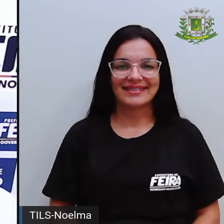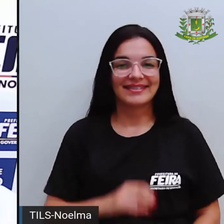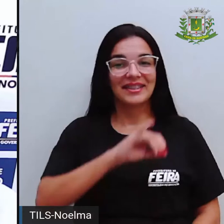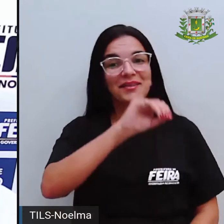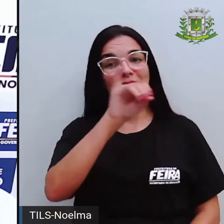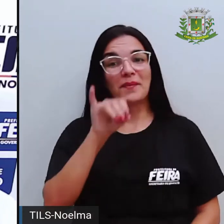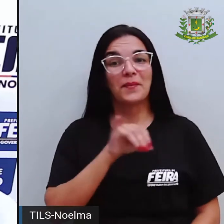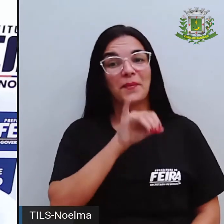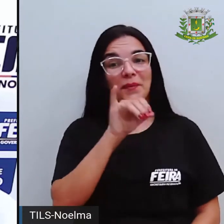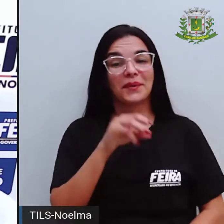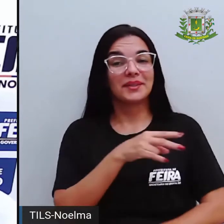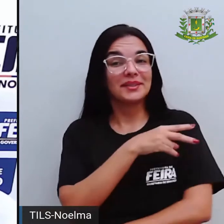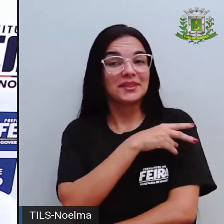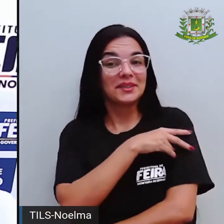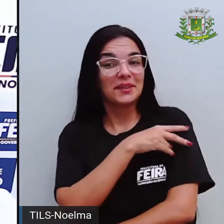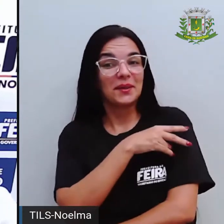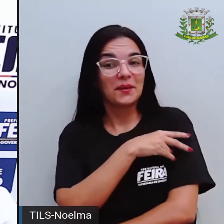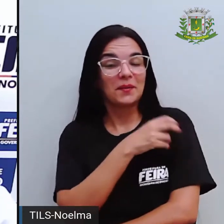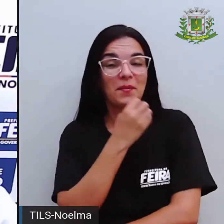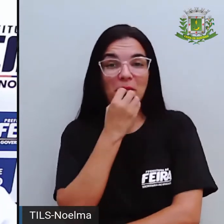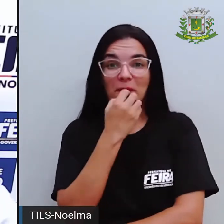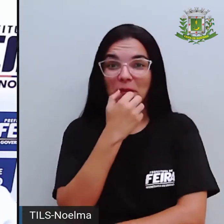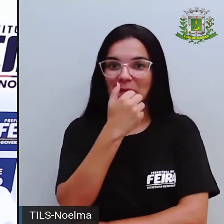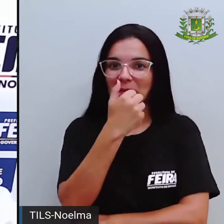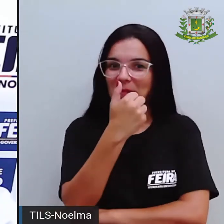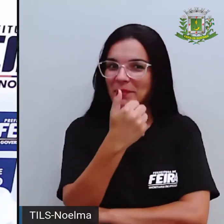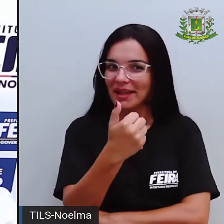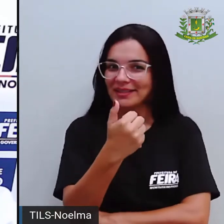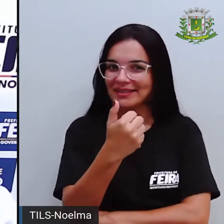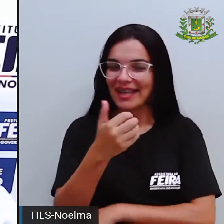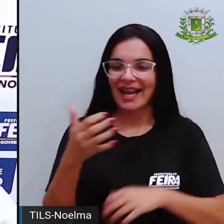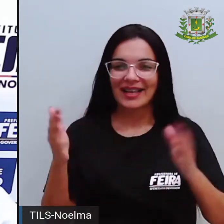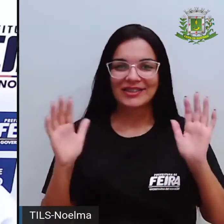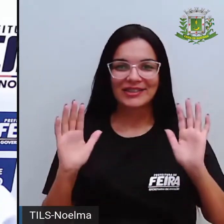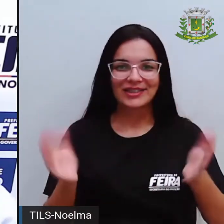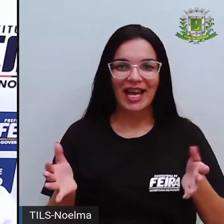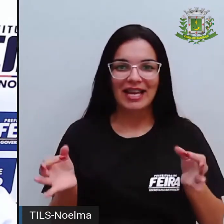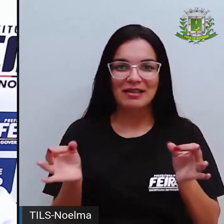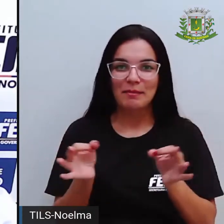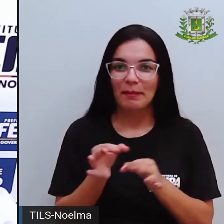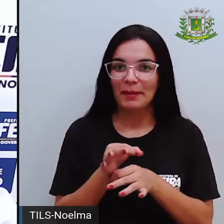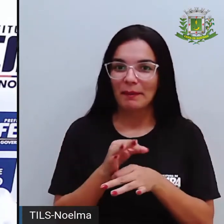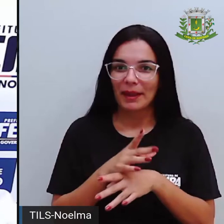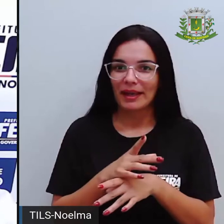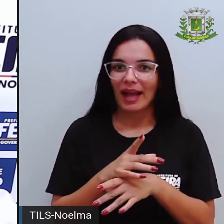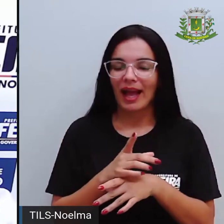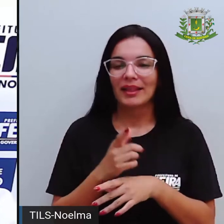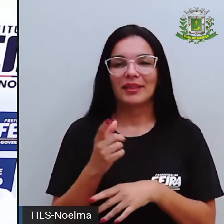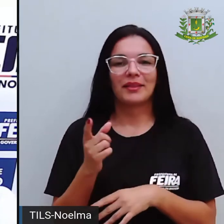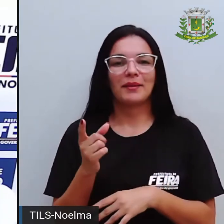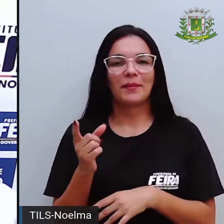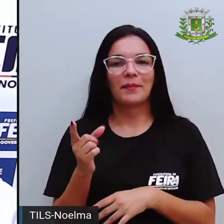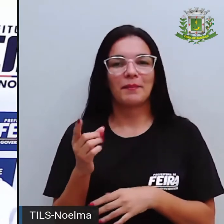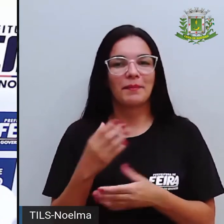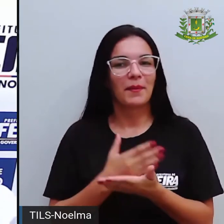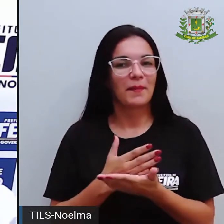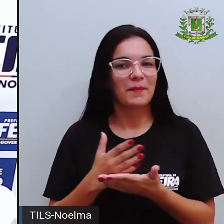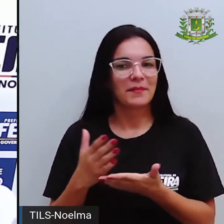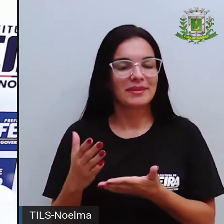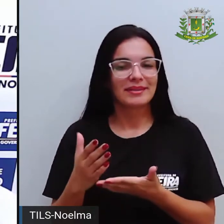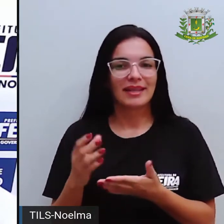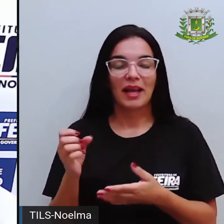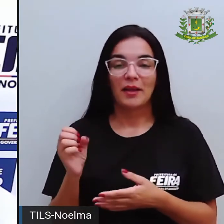Olá, segundo ano! Como estão, meus amores? Então, quem aí já está preparado para começar